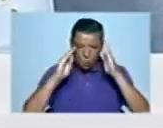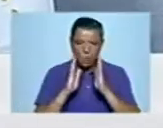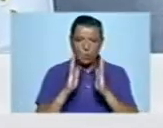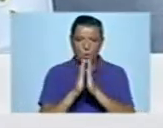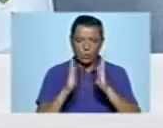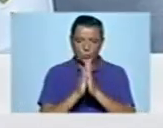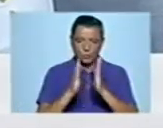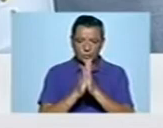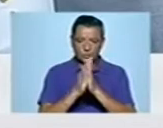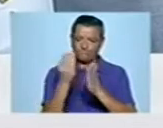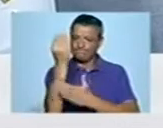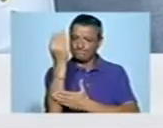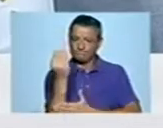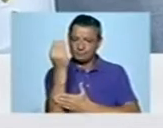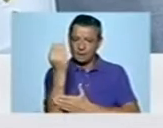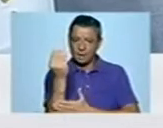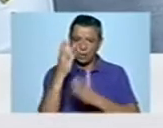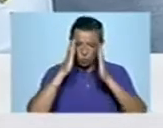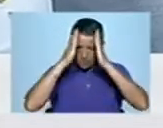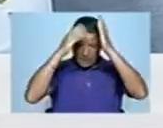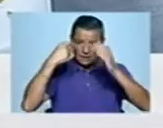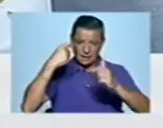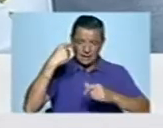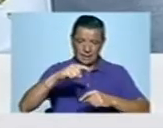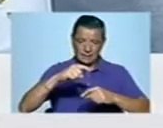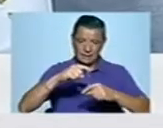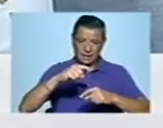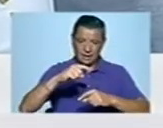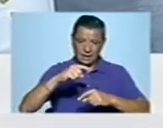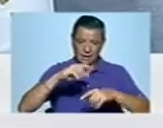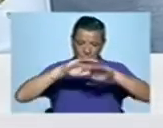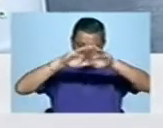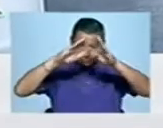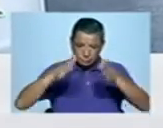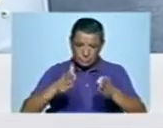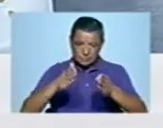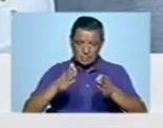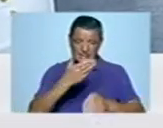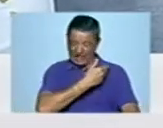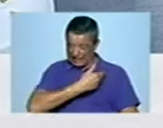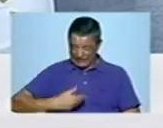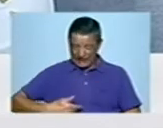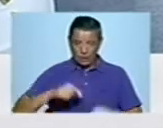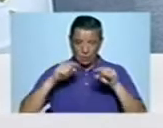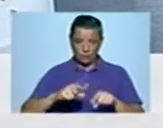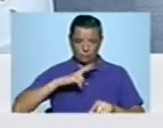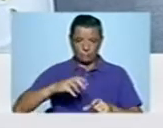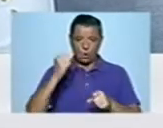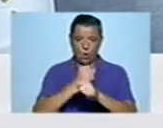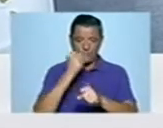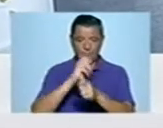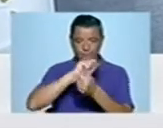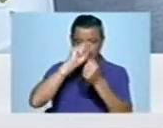poderem visitar os outros monumentos que temos. Tomar tem a sinagoga mais antiga do país, ela neste momento está em obras de